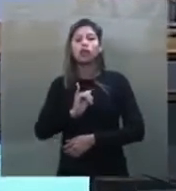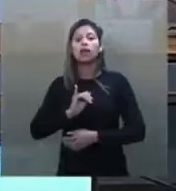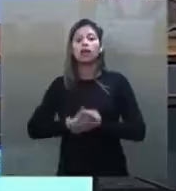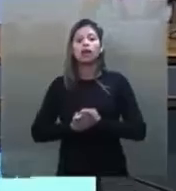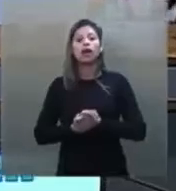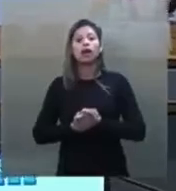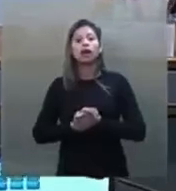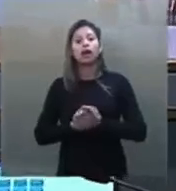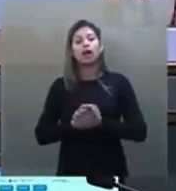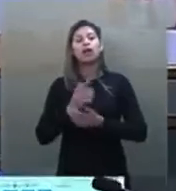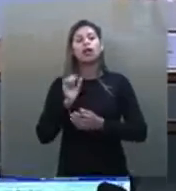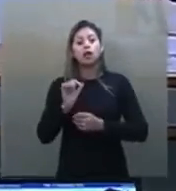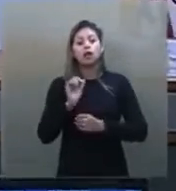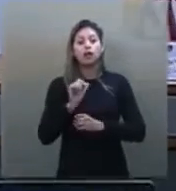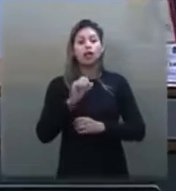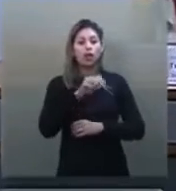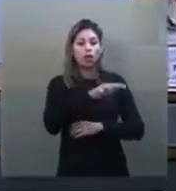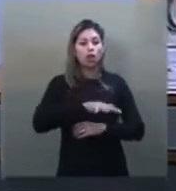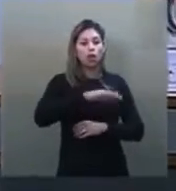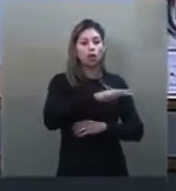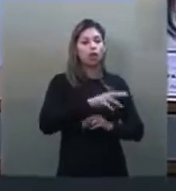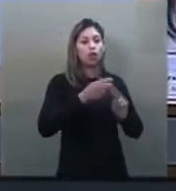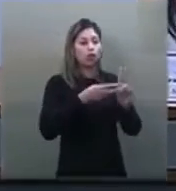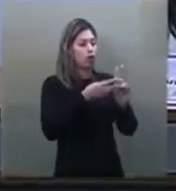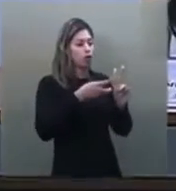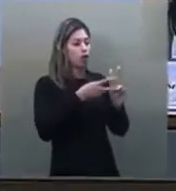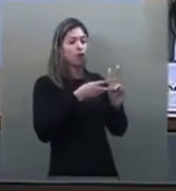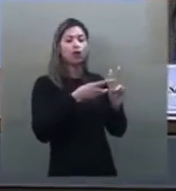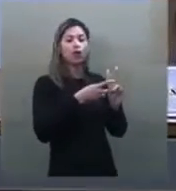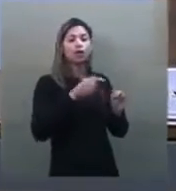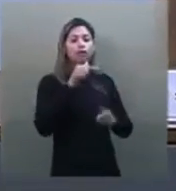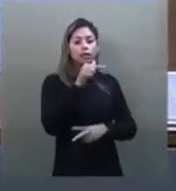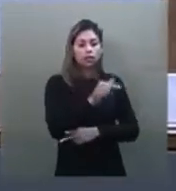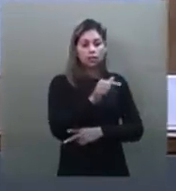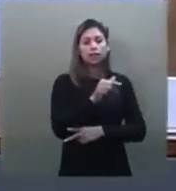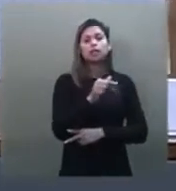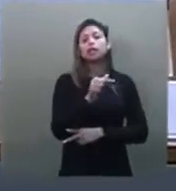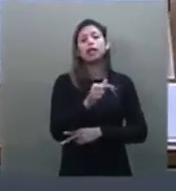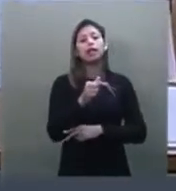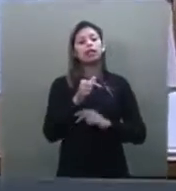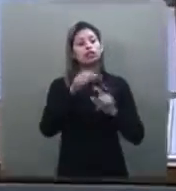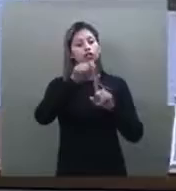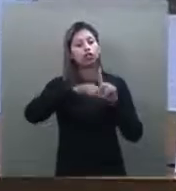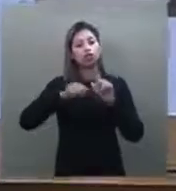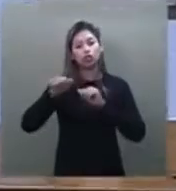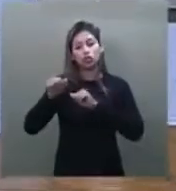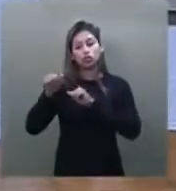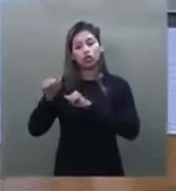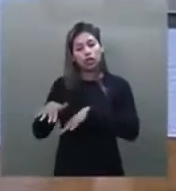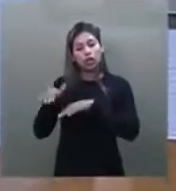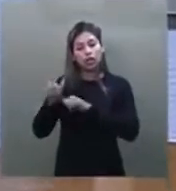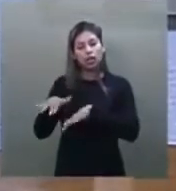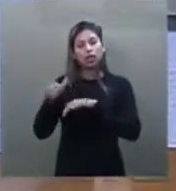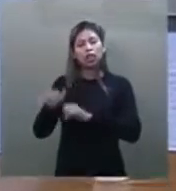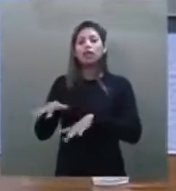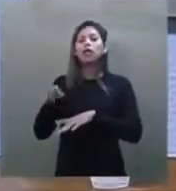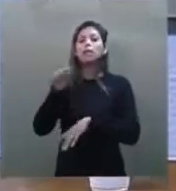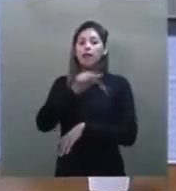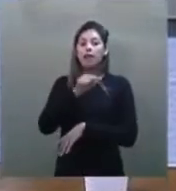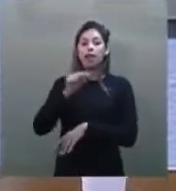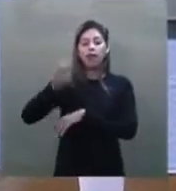indígena do povo Paité Suruí, da terra indígena 7 de setembro, em Rondônia, e sou mulher indígena da Amazônia.